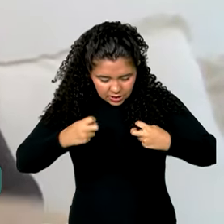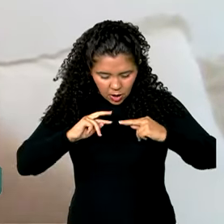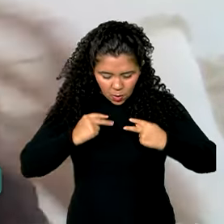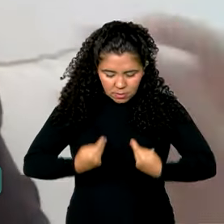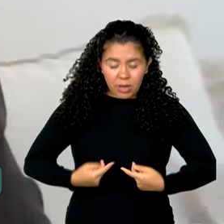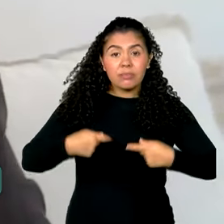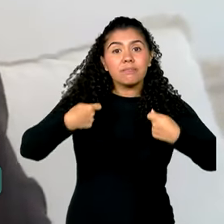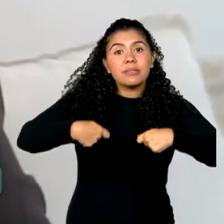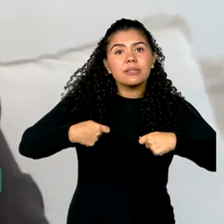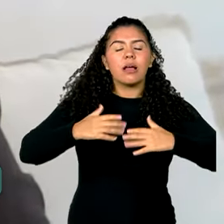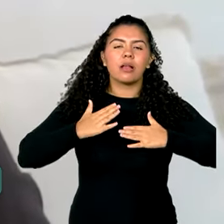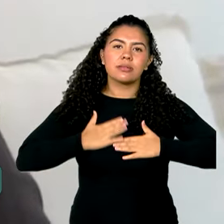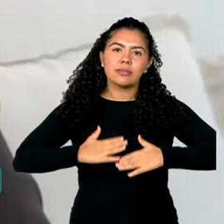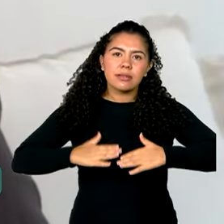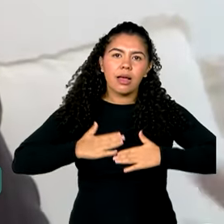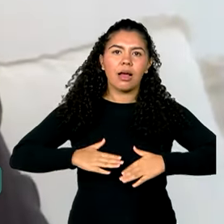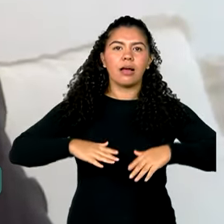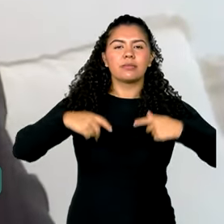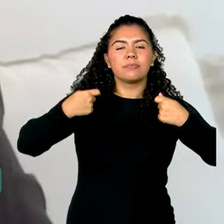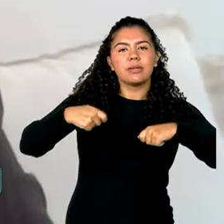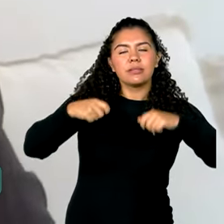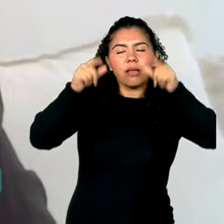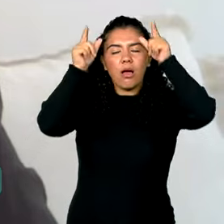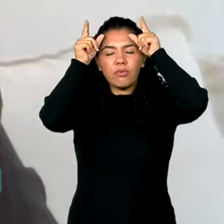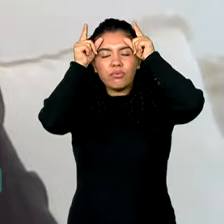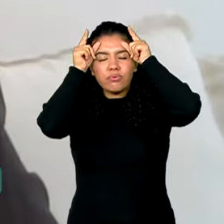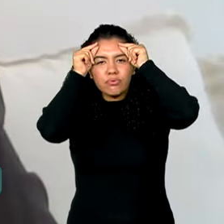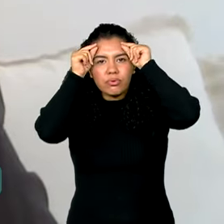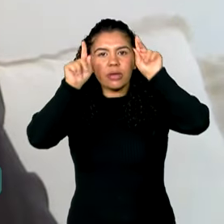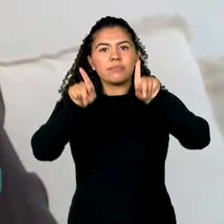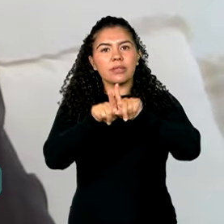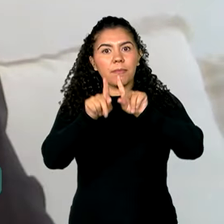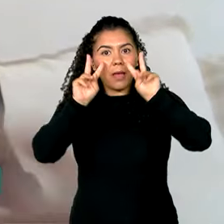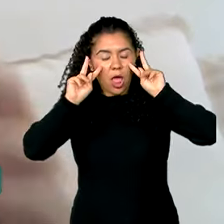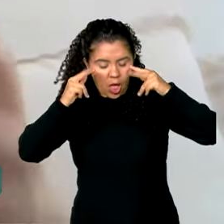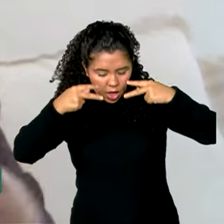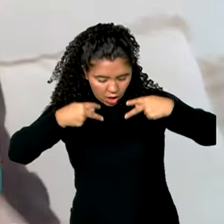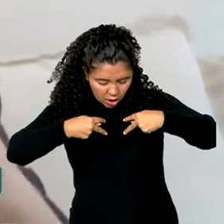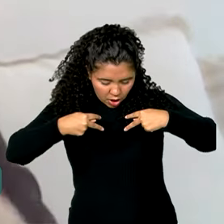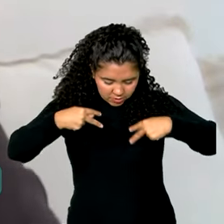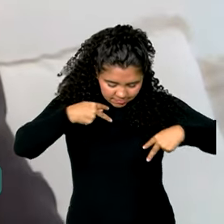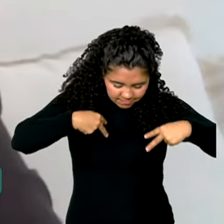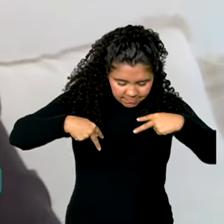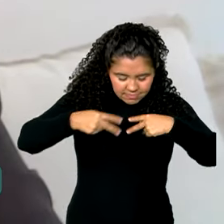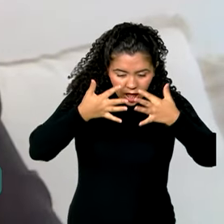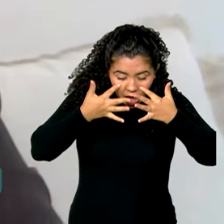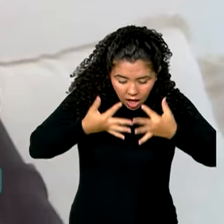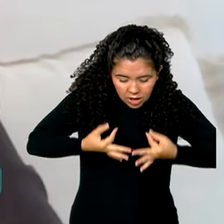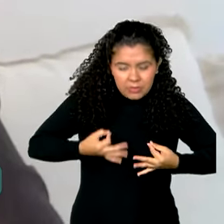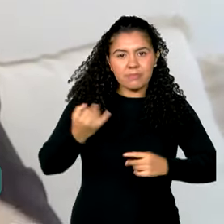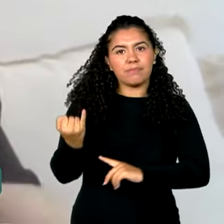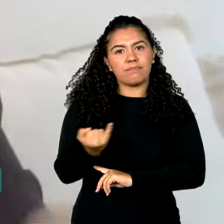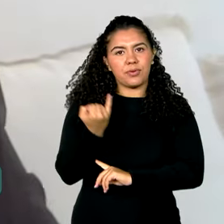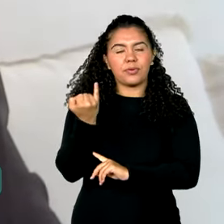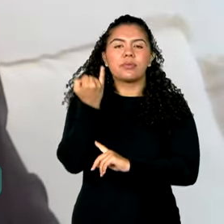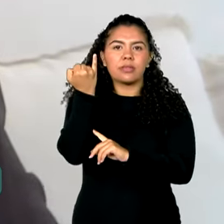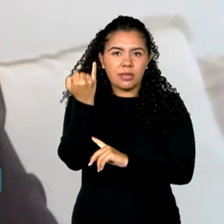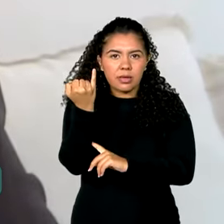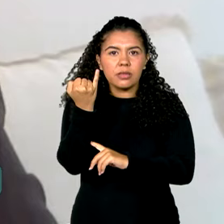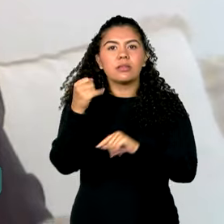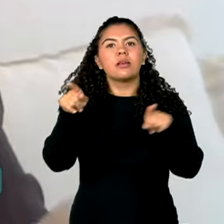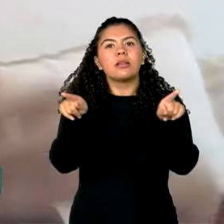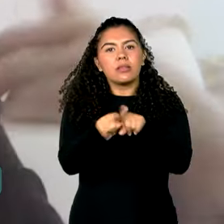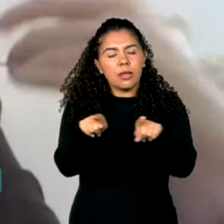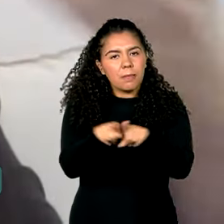descanso, precisamos de respiro, olhar para si. Então, esse discurso é muito importante. E aí vai para todas as